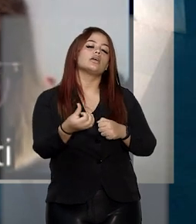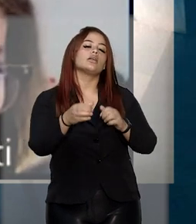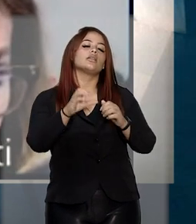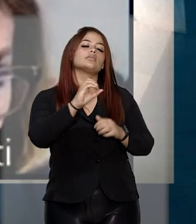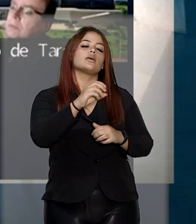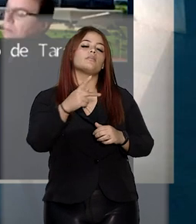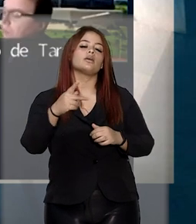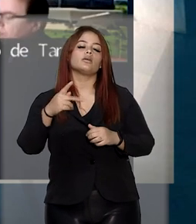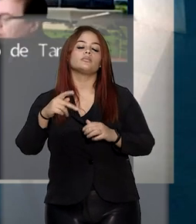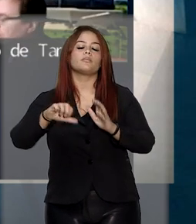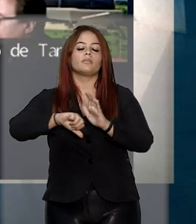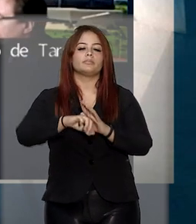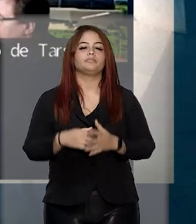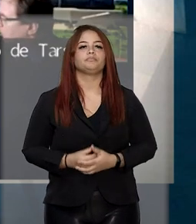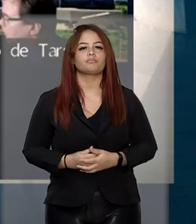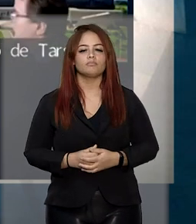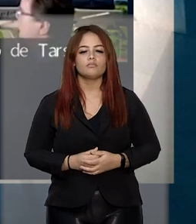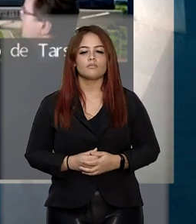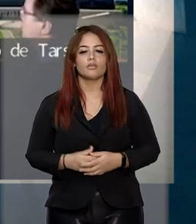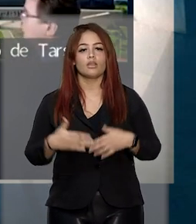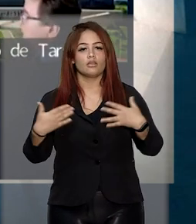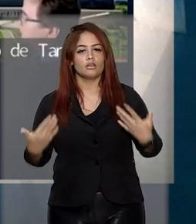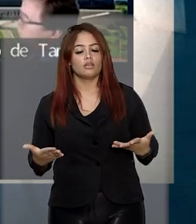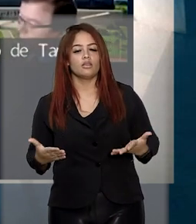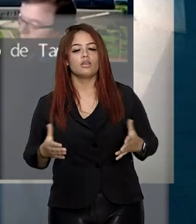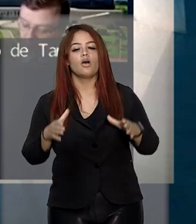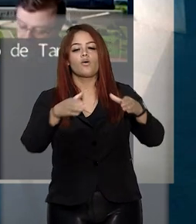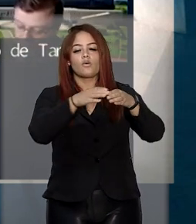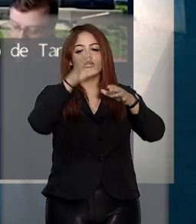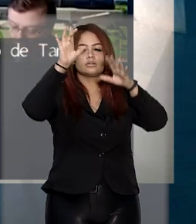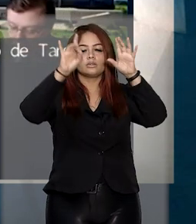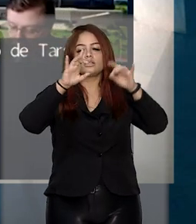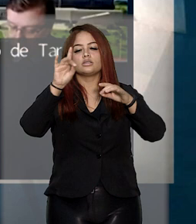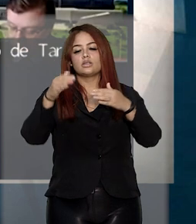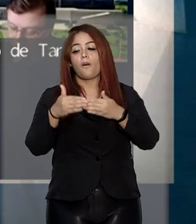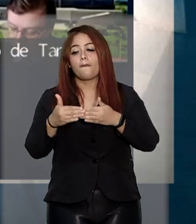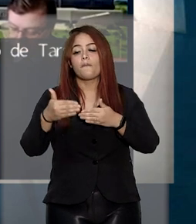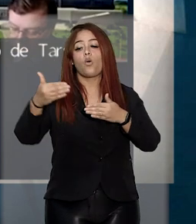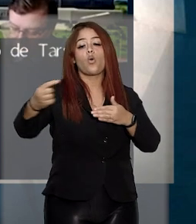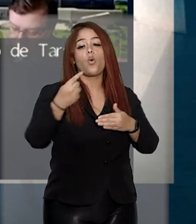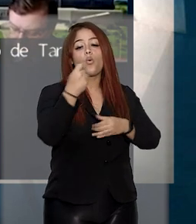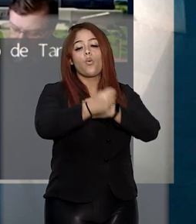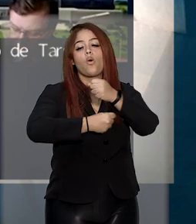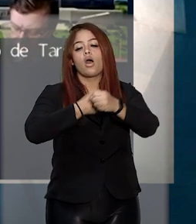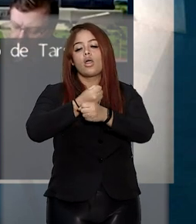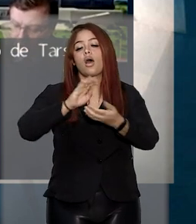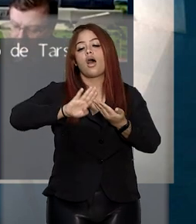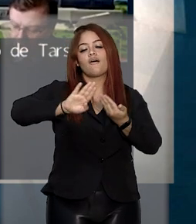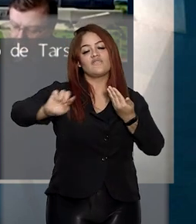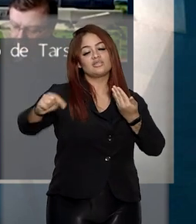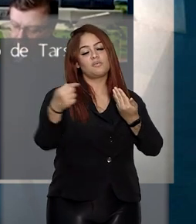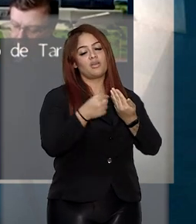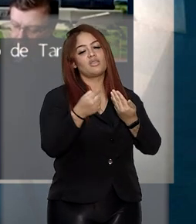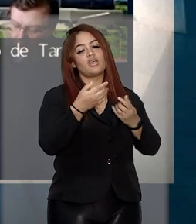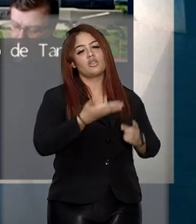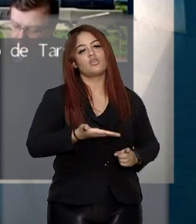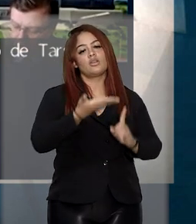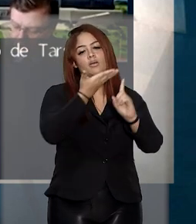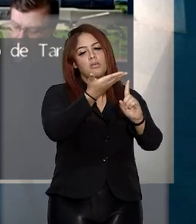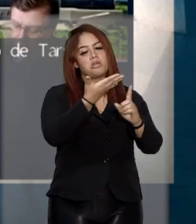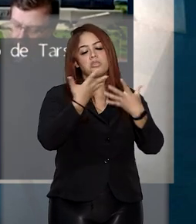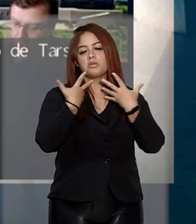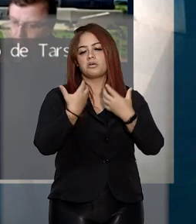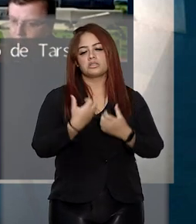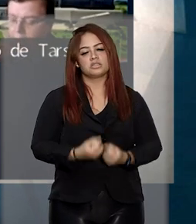Processo Penal. Assim, a Corte Especial prorrogou por um ano o prazo de afastamento do desembargador e rejeitou embargos de